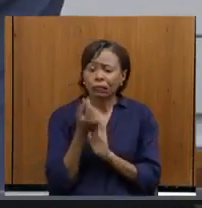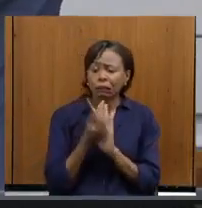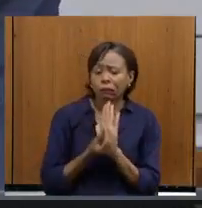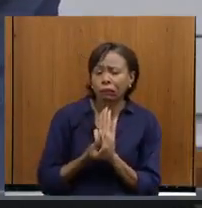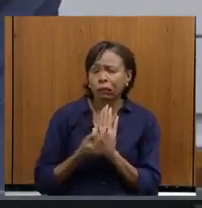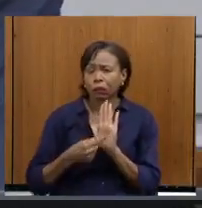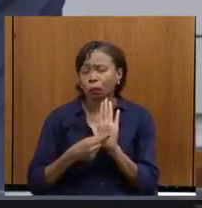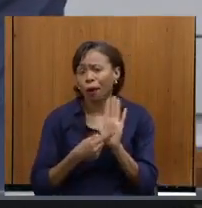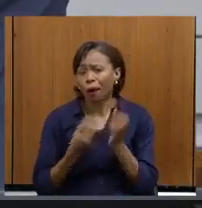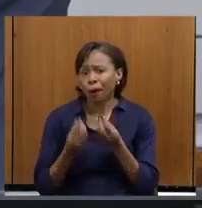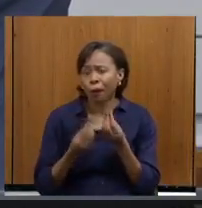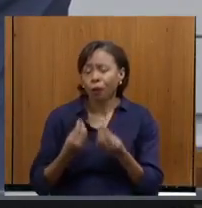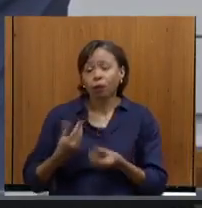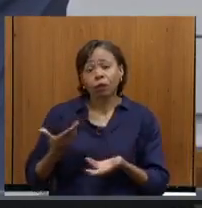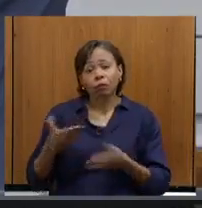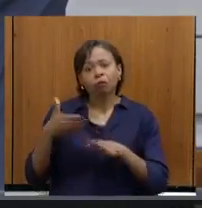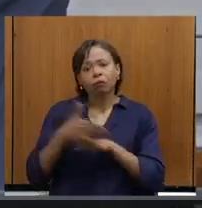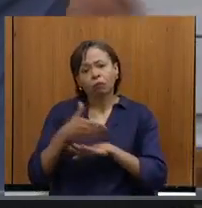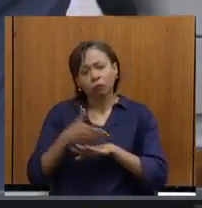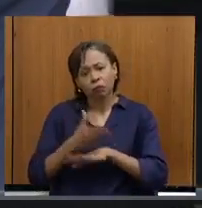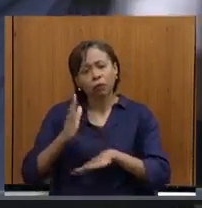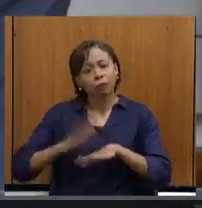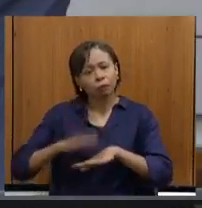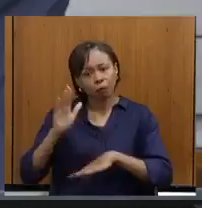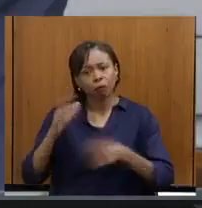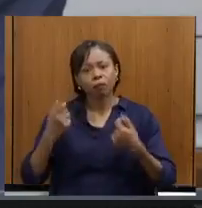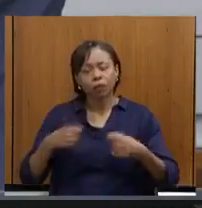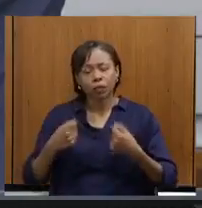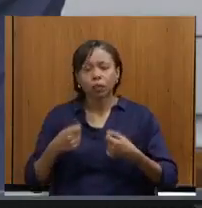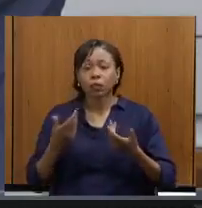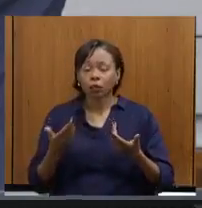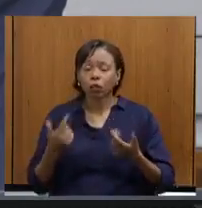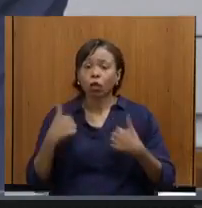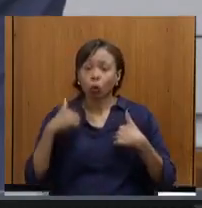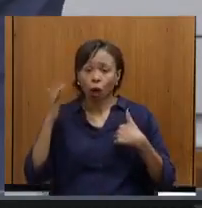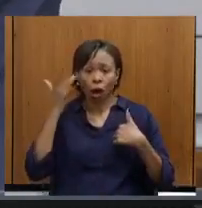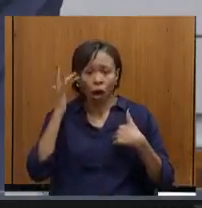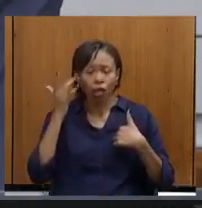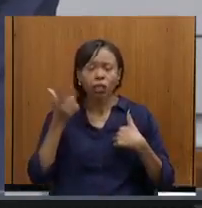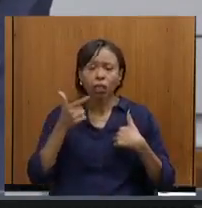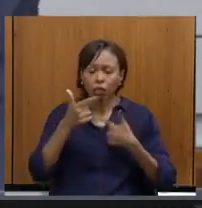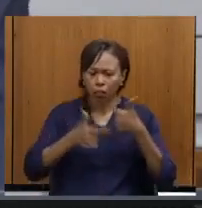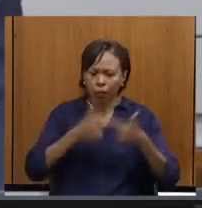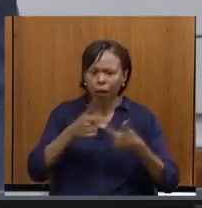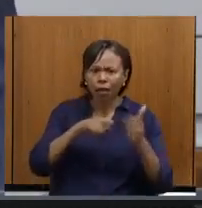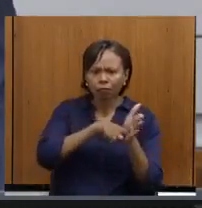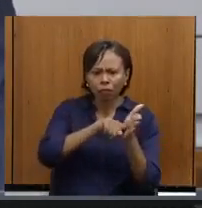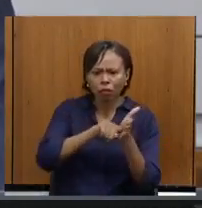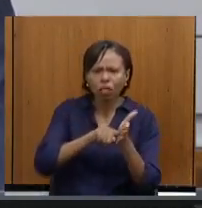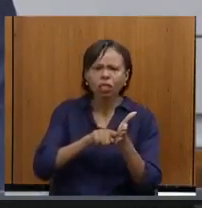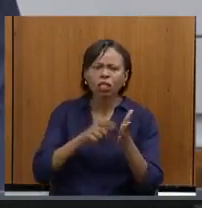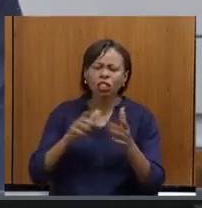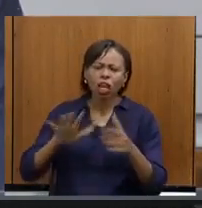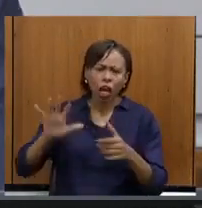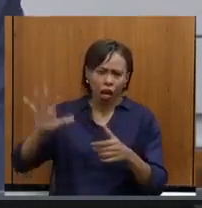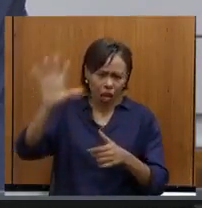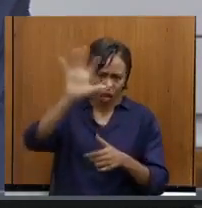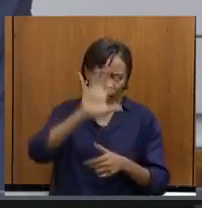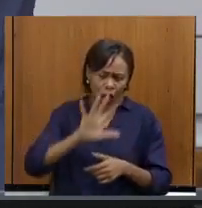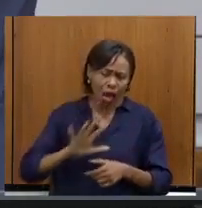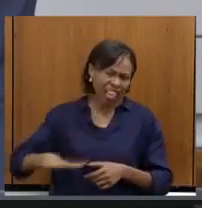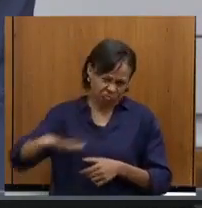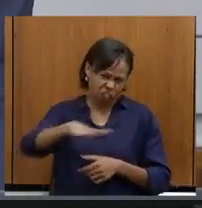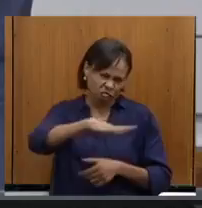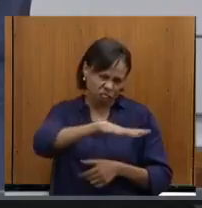poder estar participando mais. Então acho que esse trabalho sempre feito regionalmente, porque não dá para ir município a município, secretário?